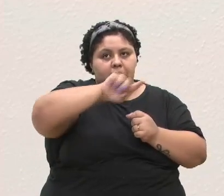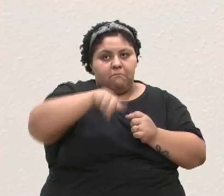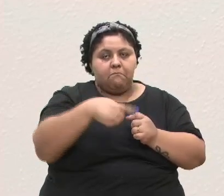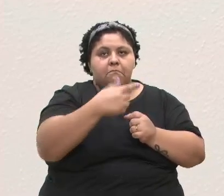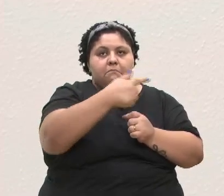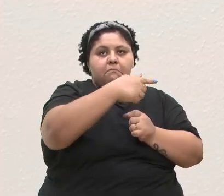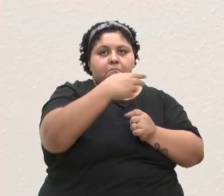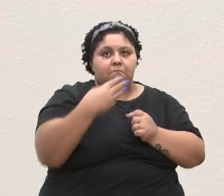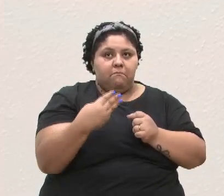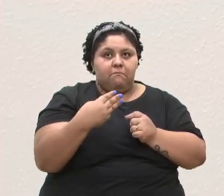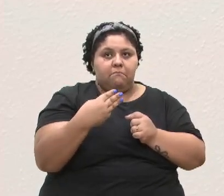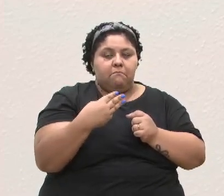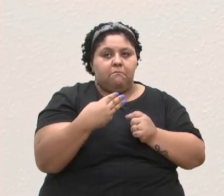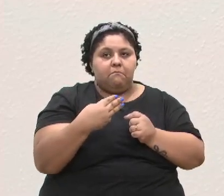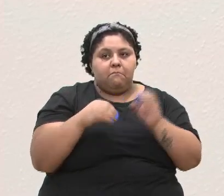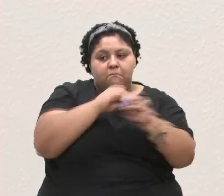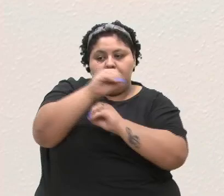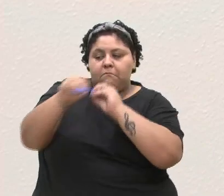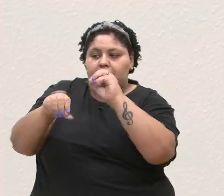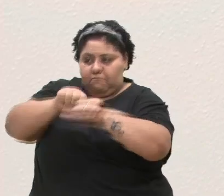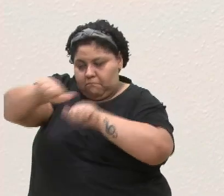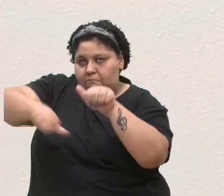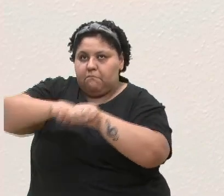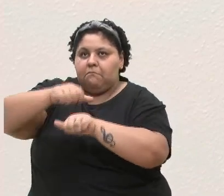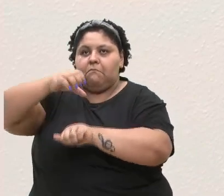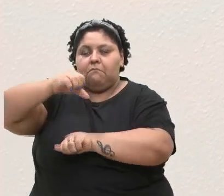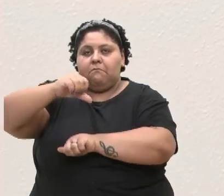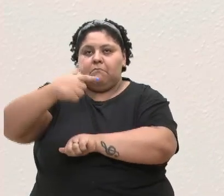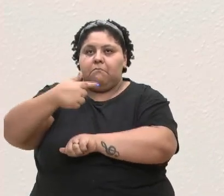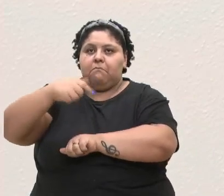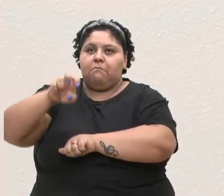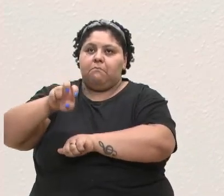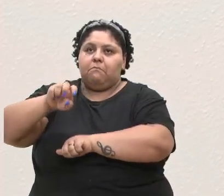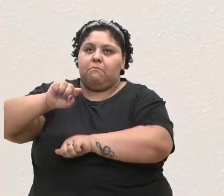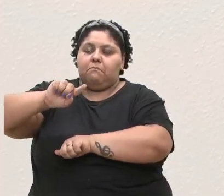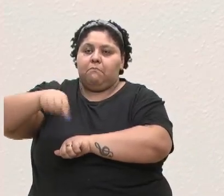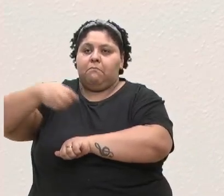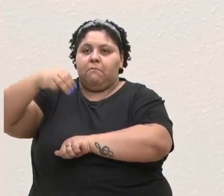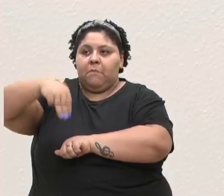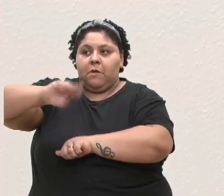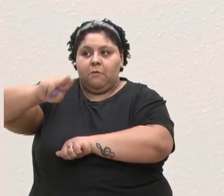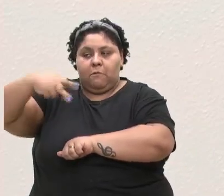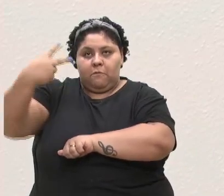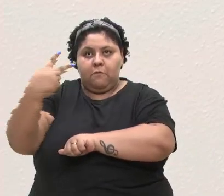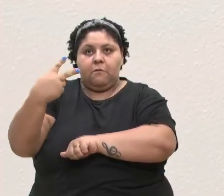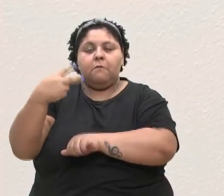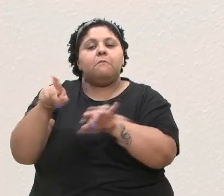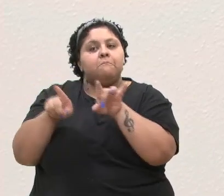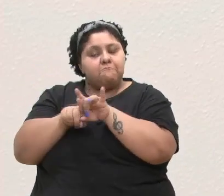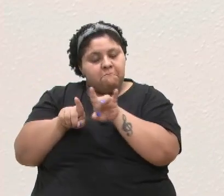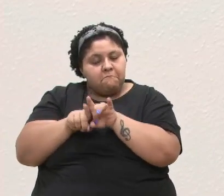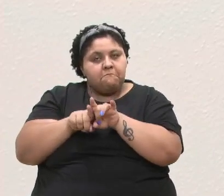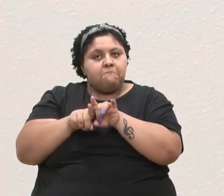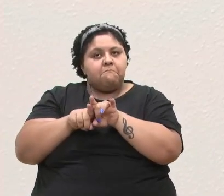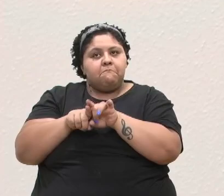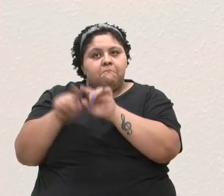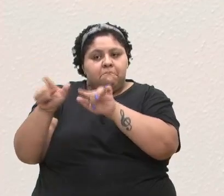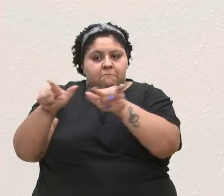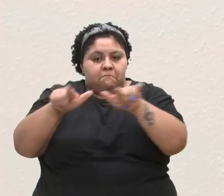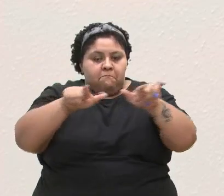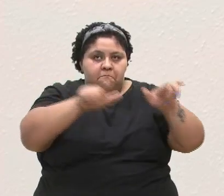m³ para 975,95 m². Consequentemente, as áreas